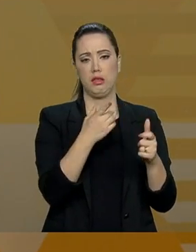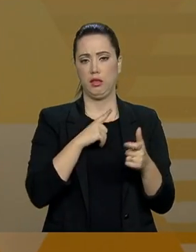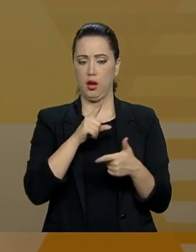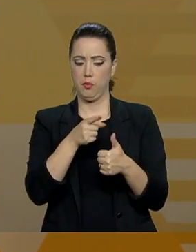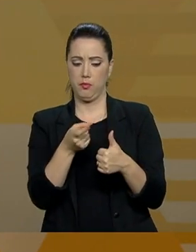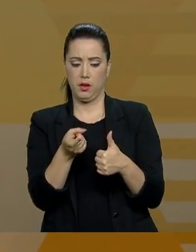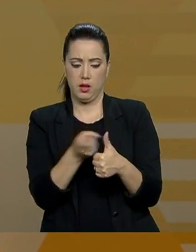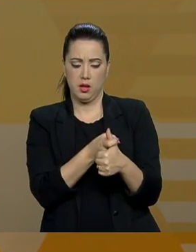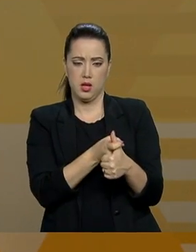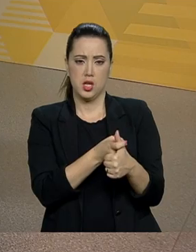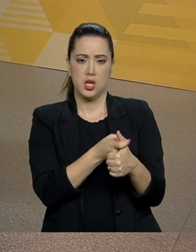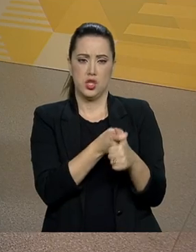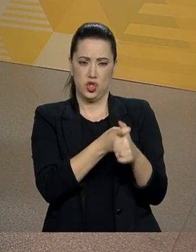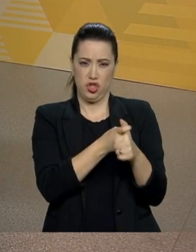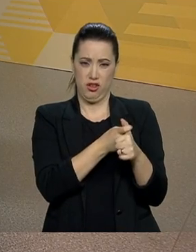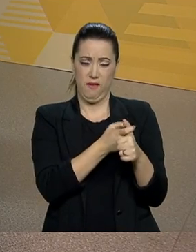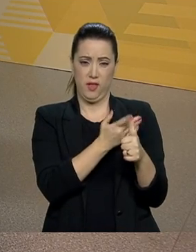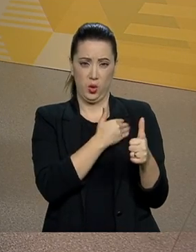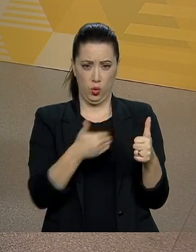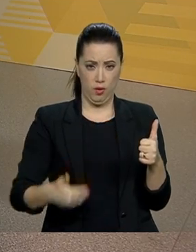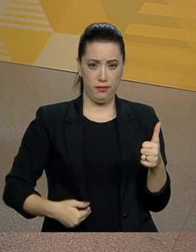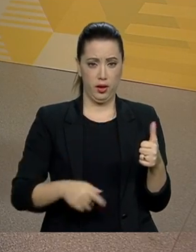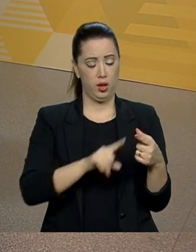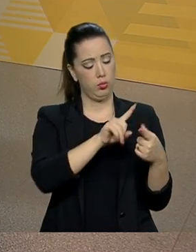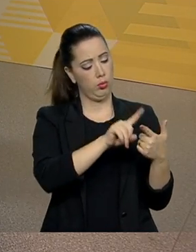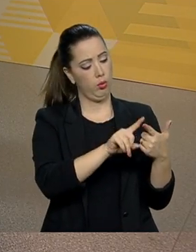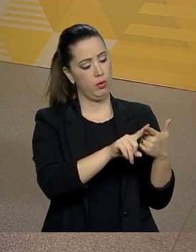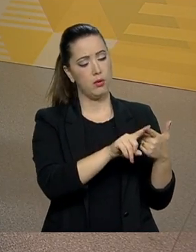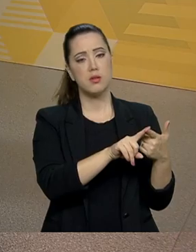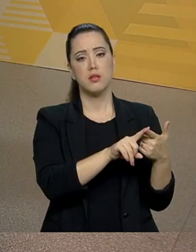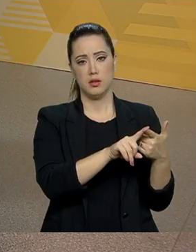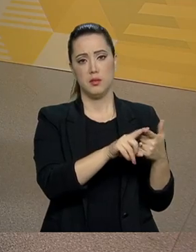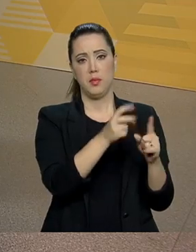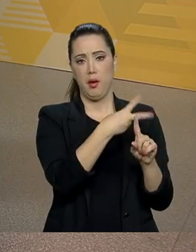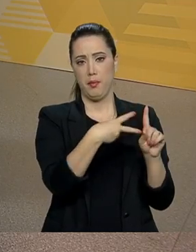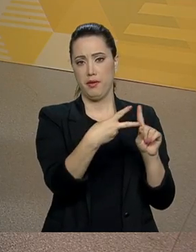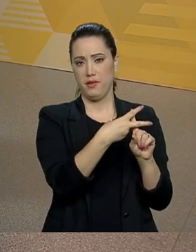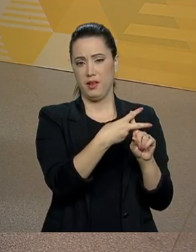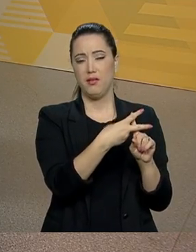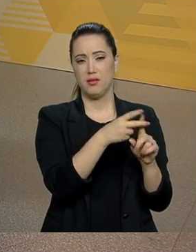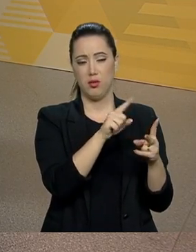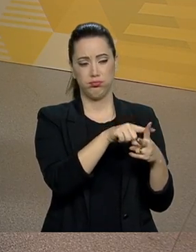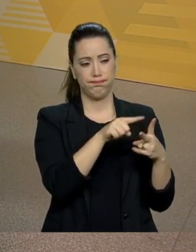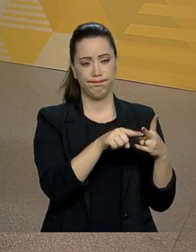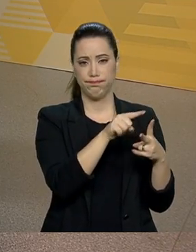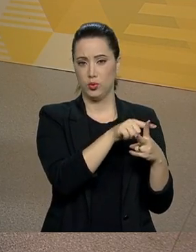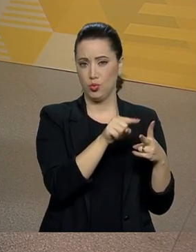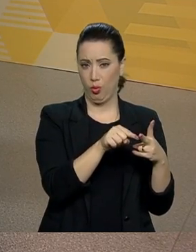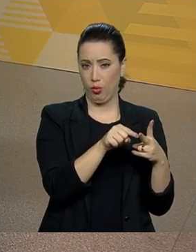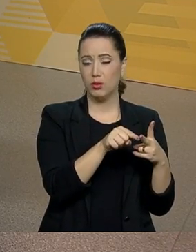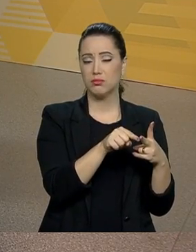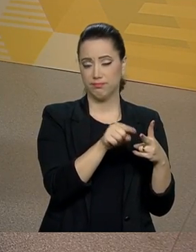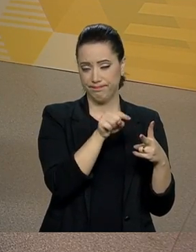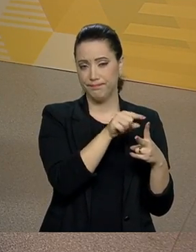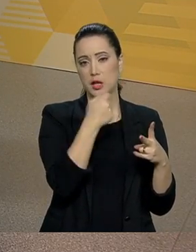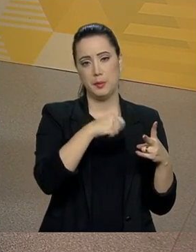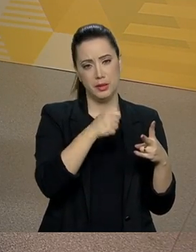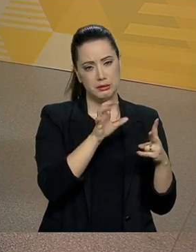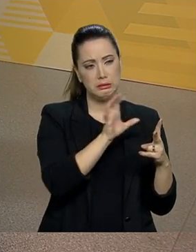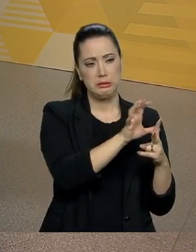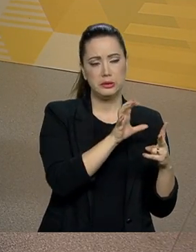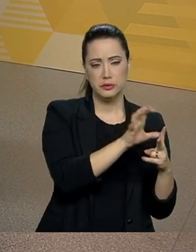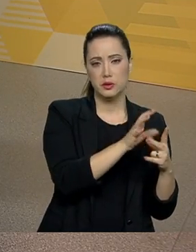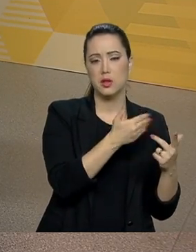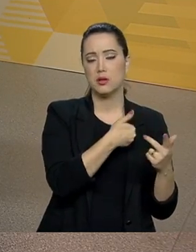pressionador do orçamento federal. Então, a gente começa a organizar as contas públicas, os